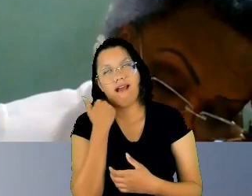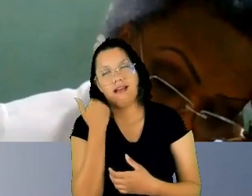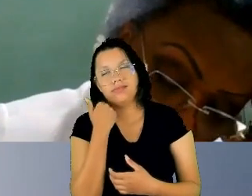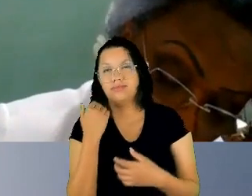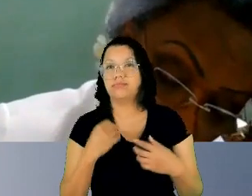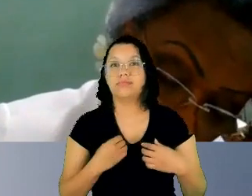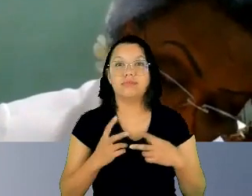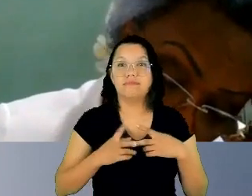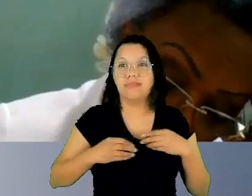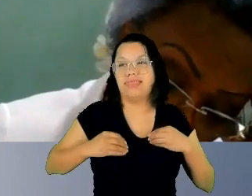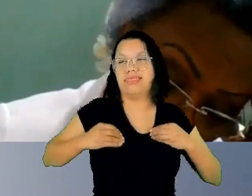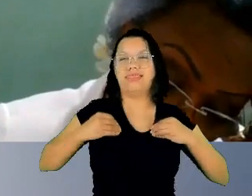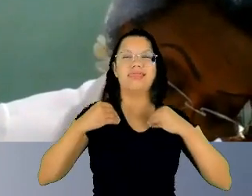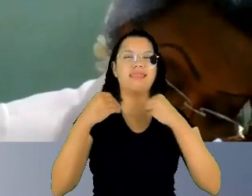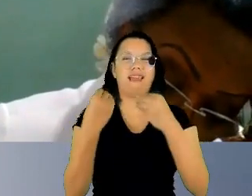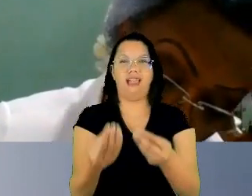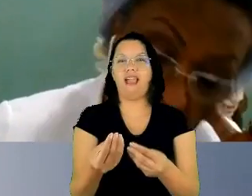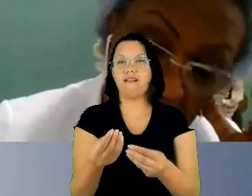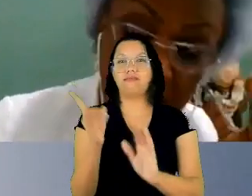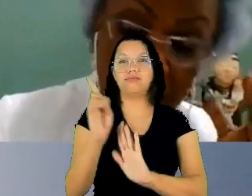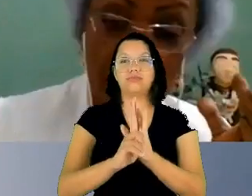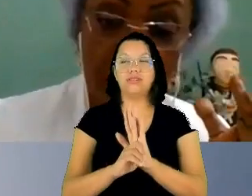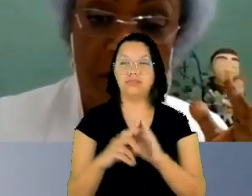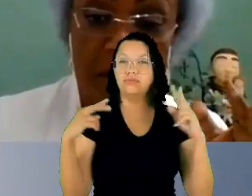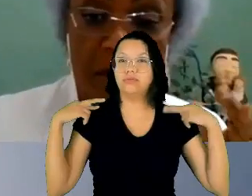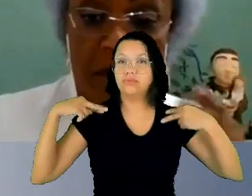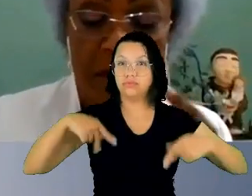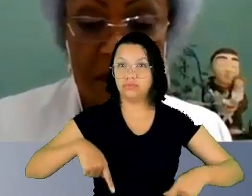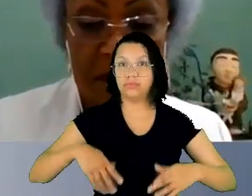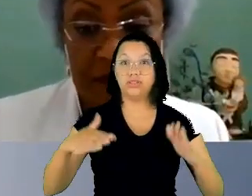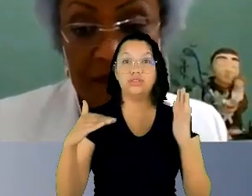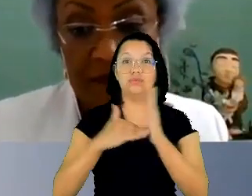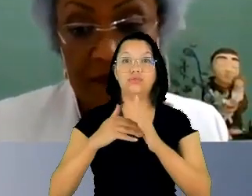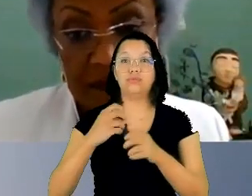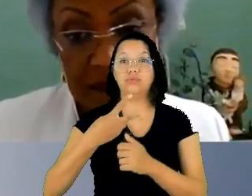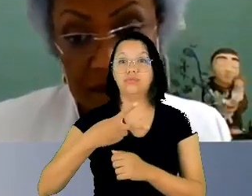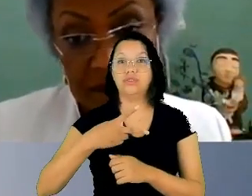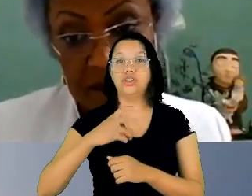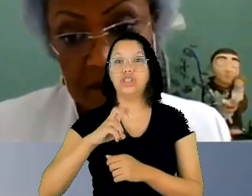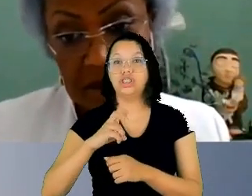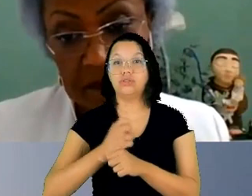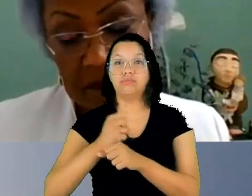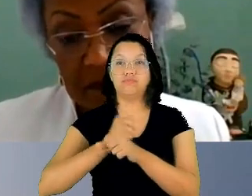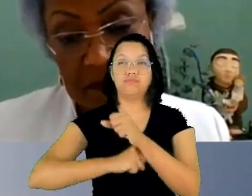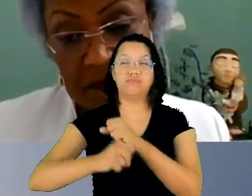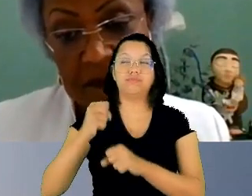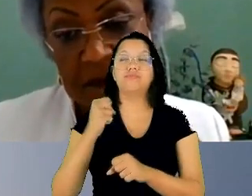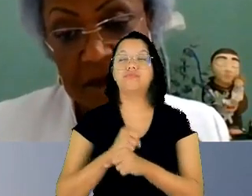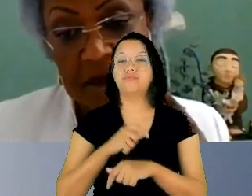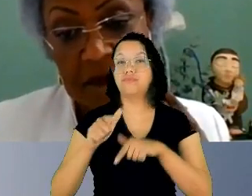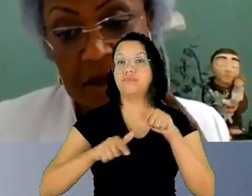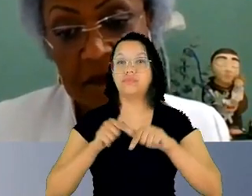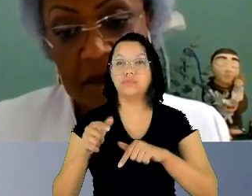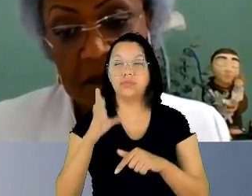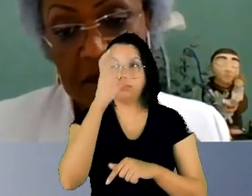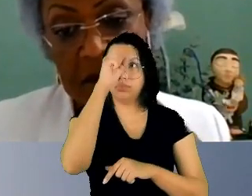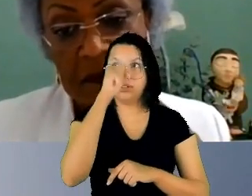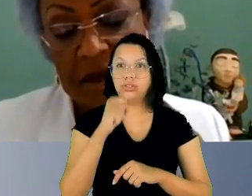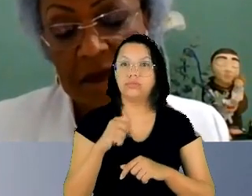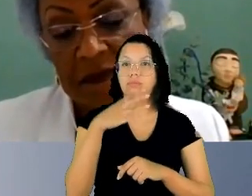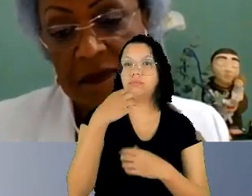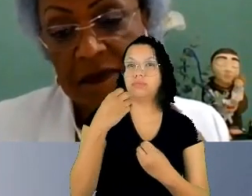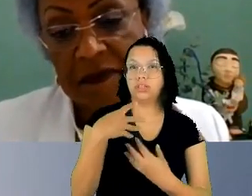últimos 25 anos o que eu pude aprender um dos aprendizados importantes uma das lições aprendidas foi